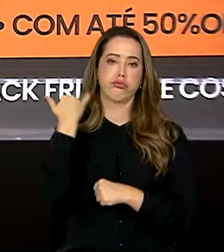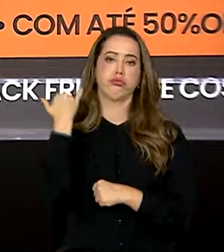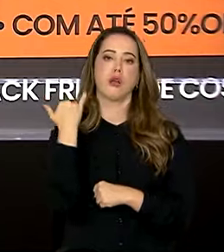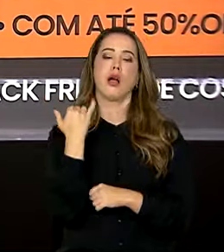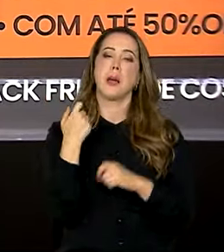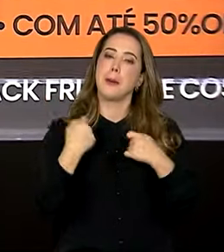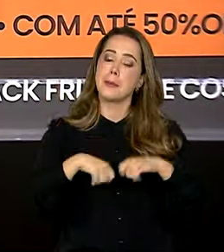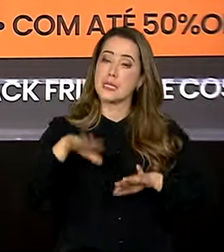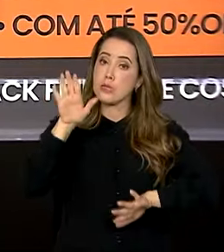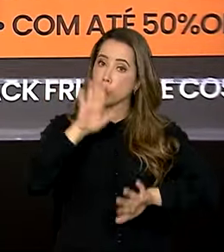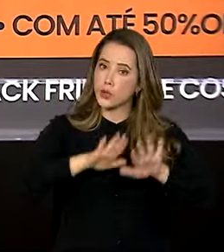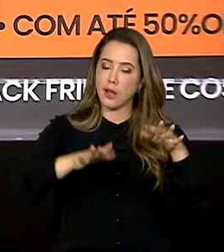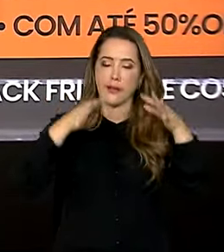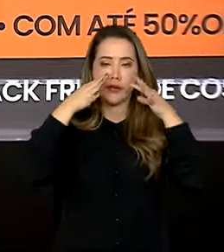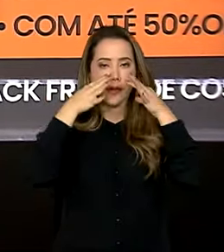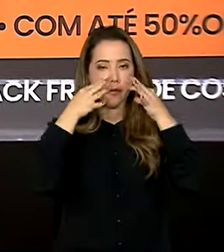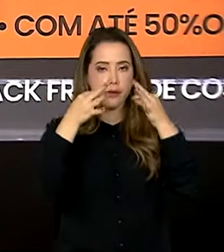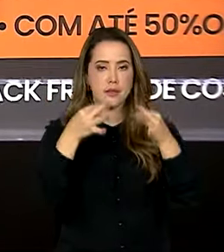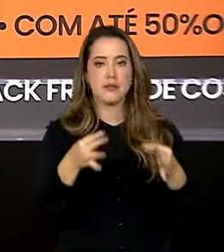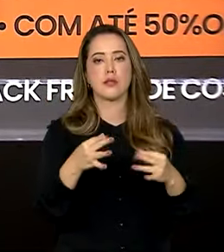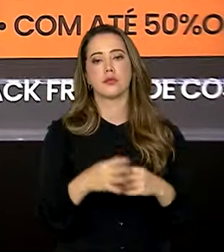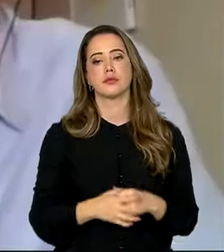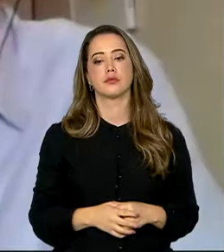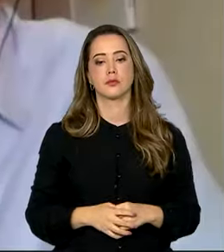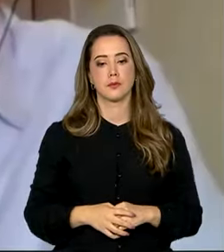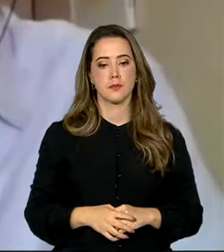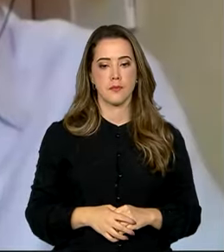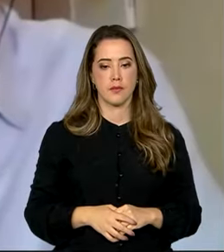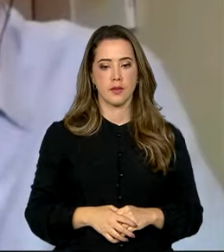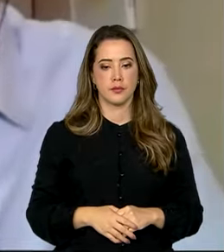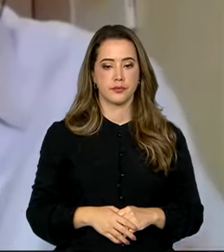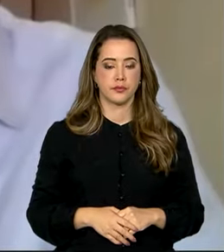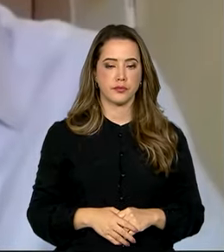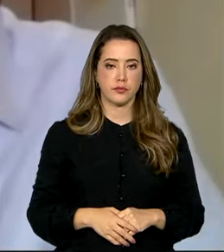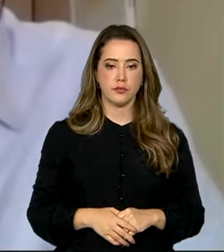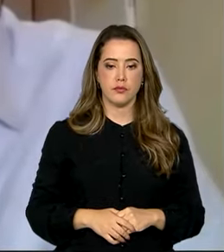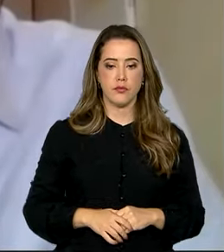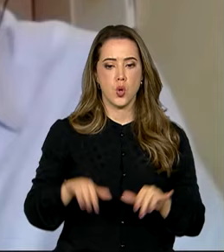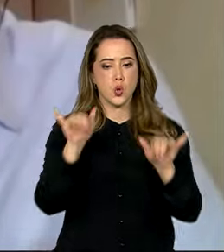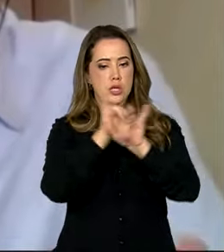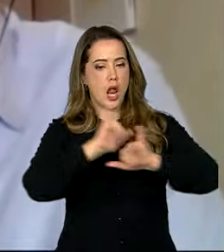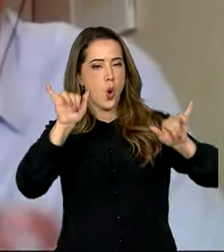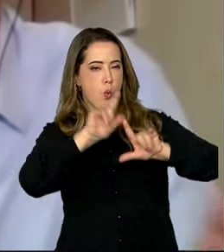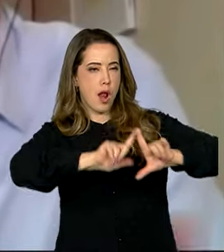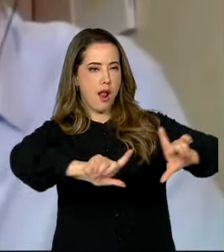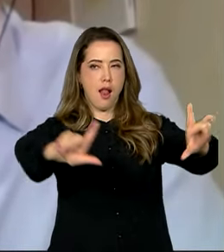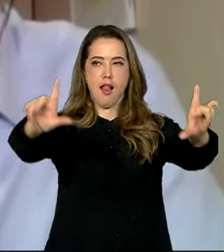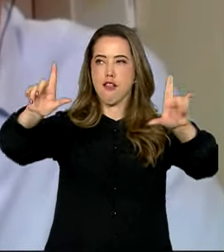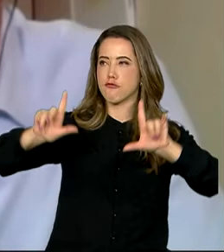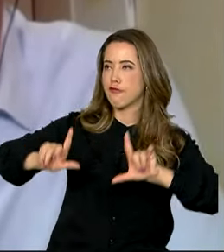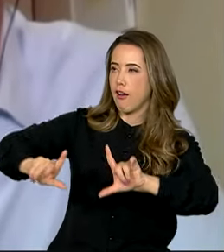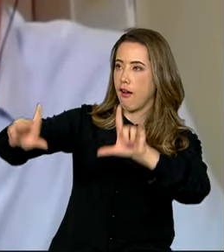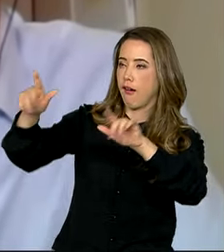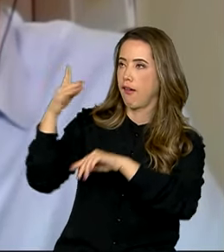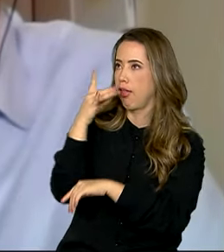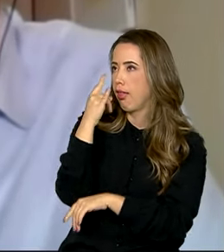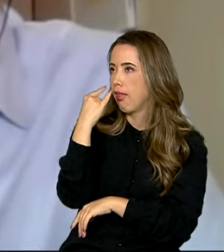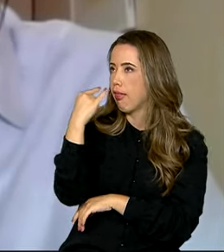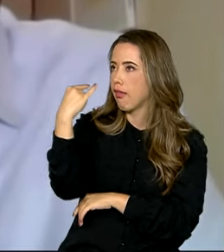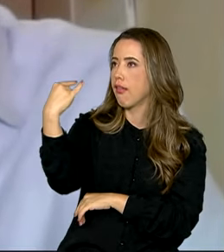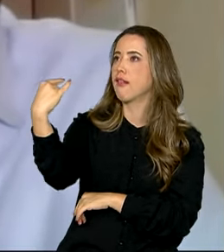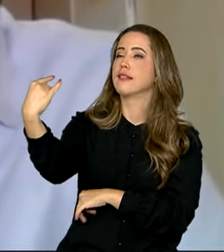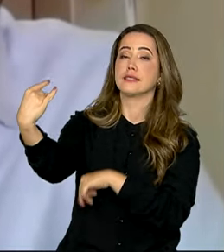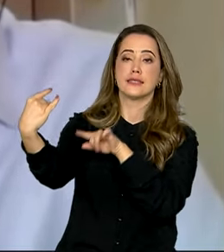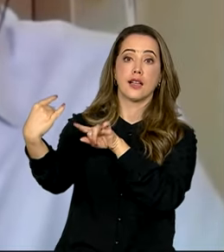é preciso ficar atento aos apelos comerciais. Os anúncios são sempre cores vibrantes, são chamativos, né? E